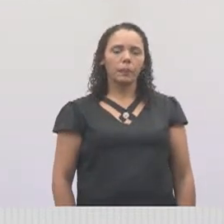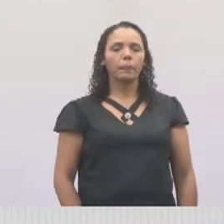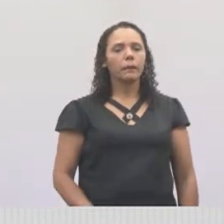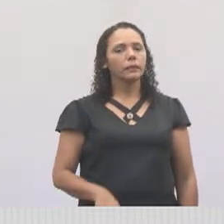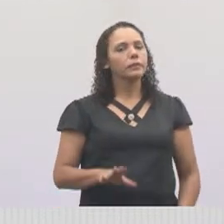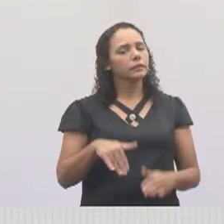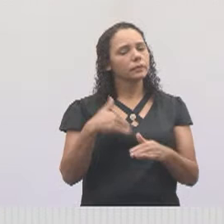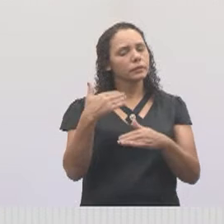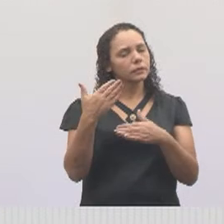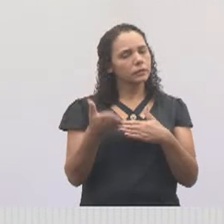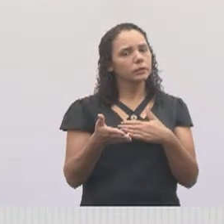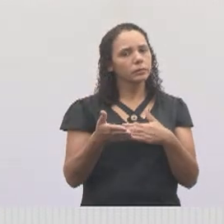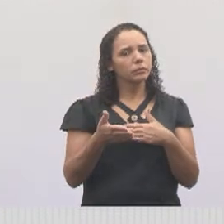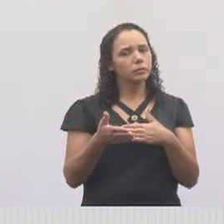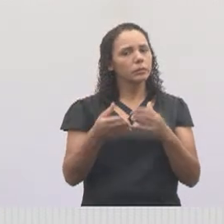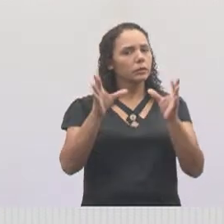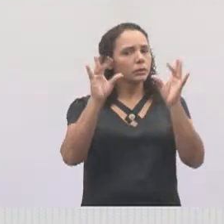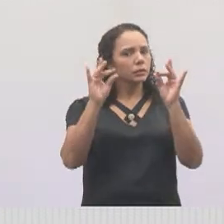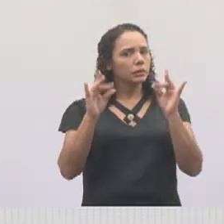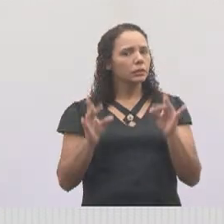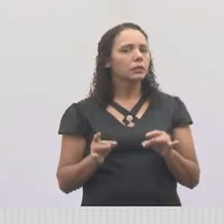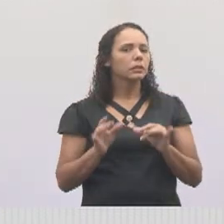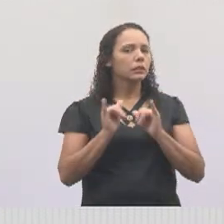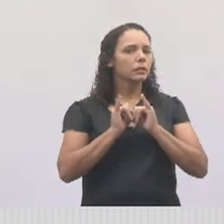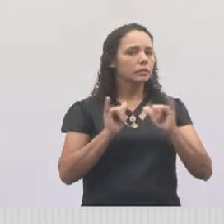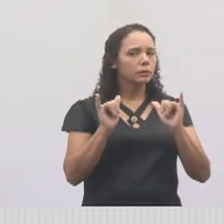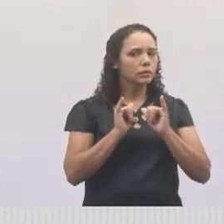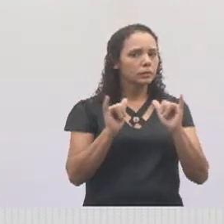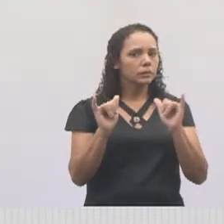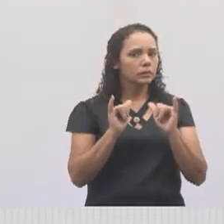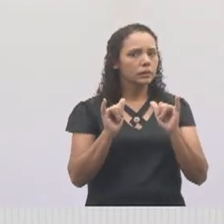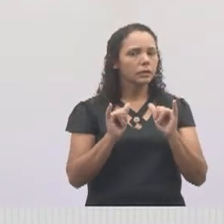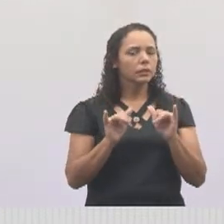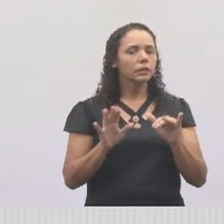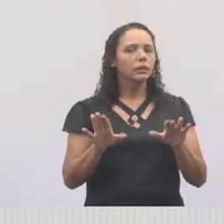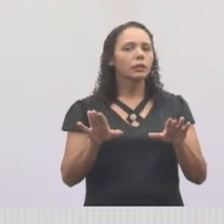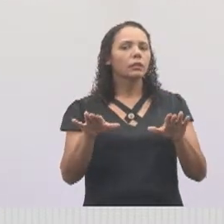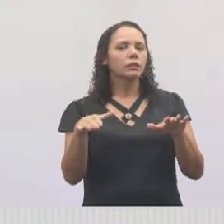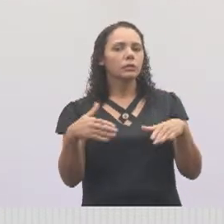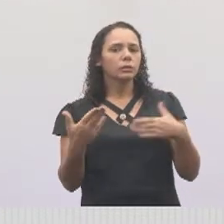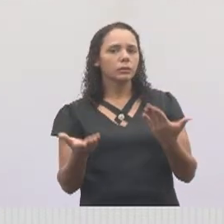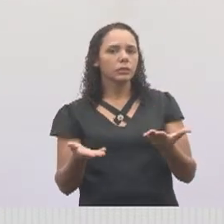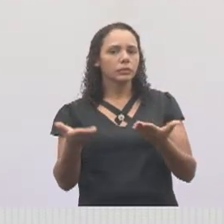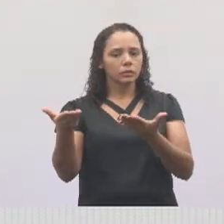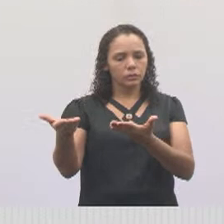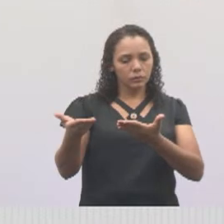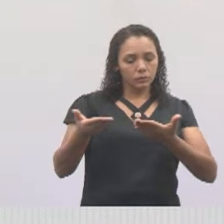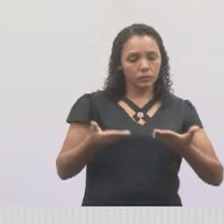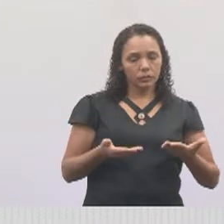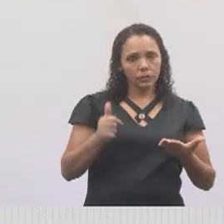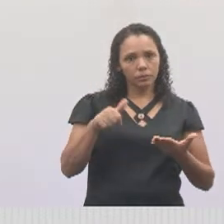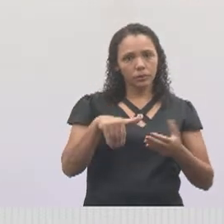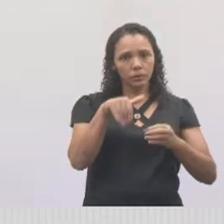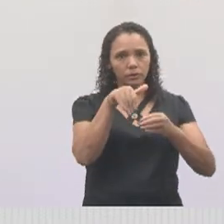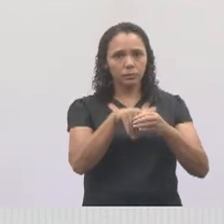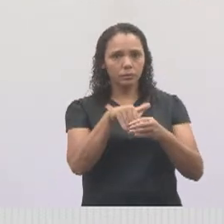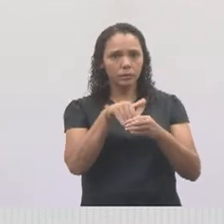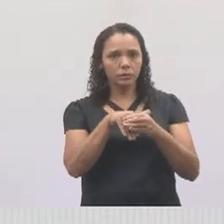frente, manteremos mais detalhes para vocês, a hora que a gente trouxer para essa casa para votar.